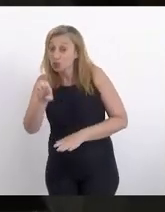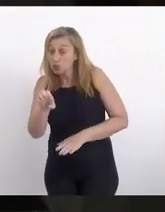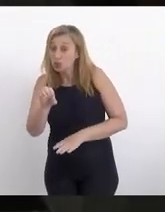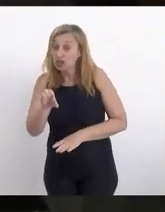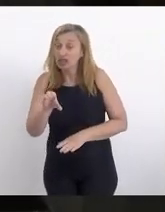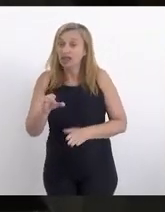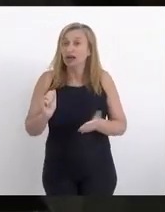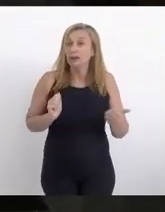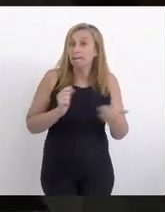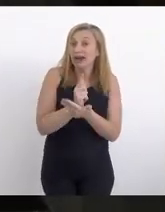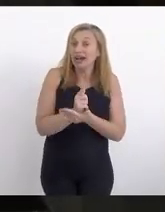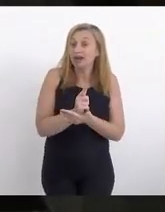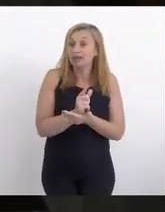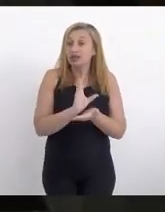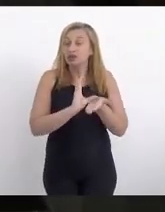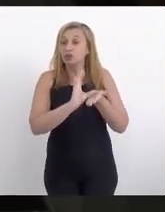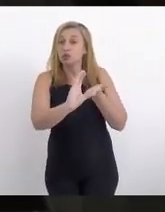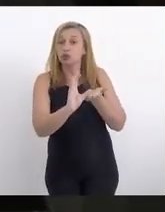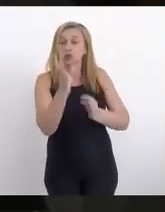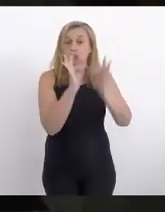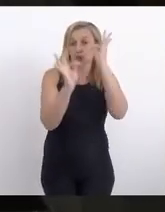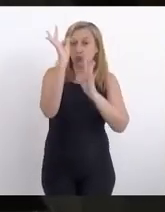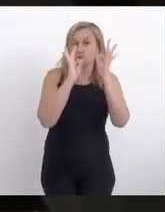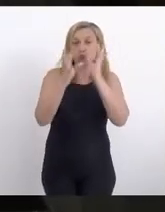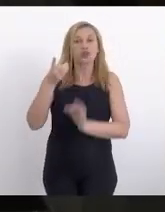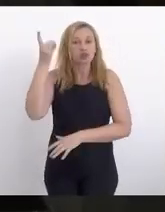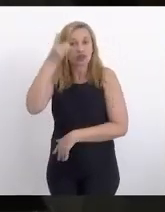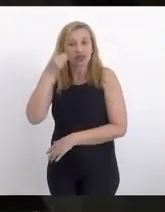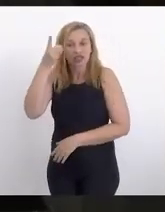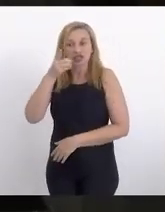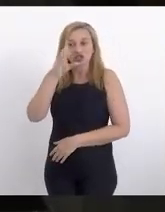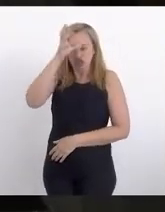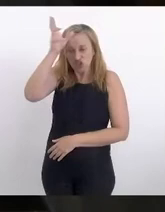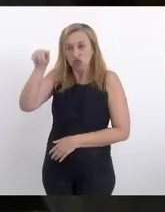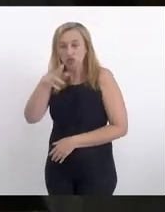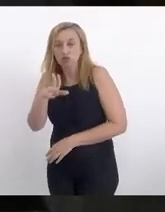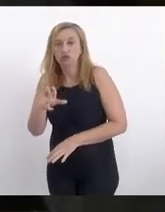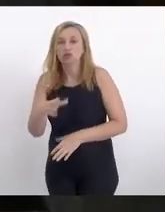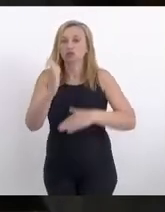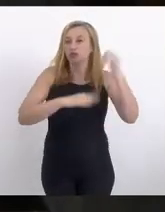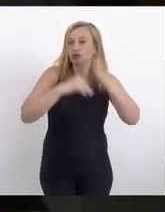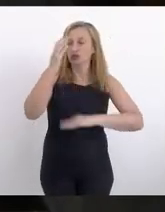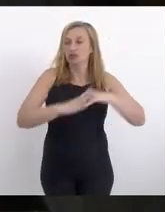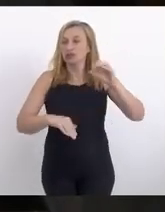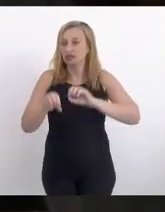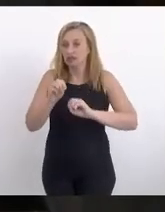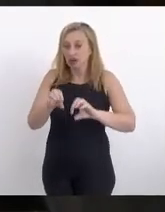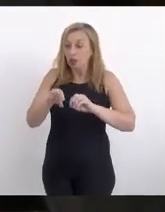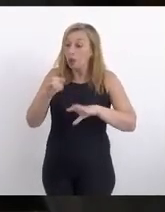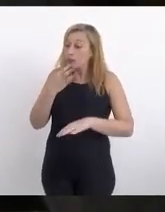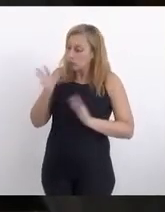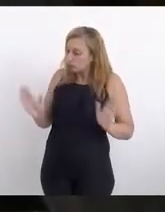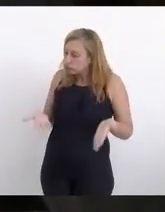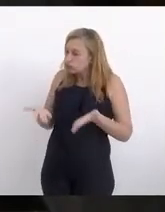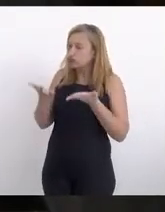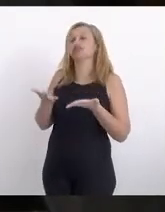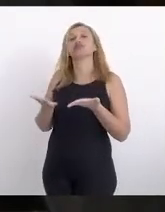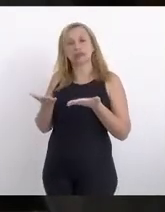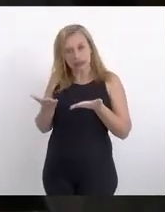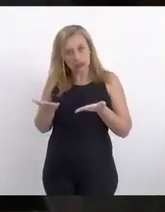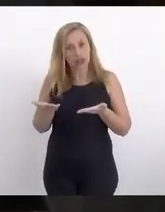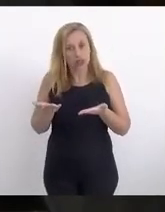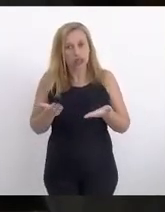pagamento do auxílio tecnológico, deputado Tiaju, aos profissionais da educação, porque, embora seja uma boa iniciativa, uma boa